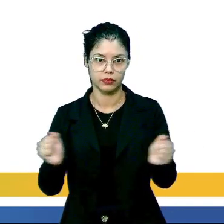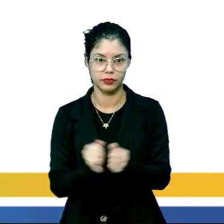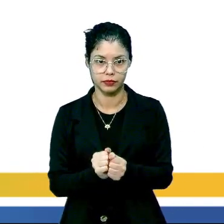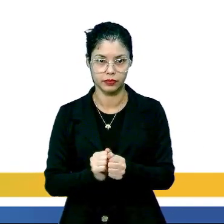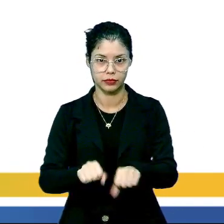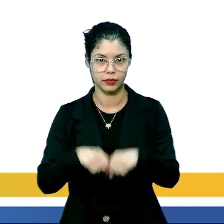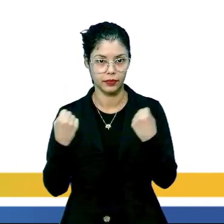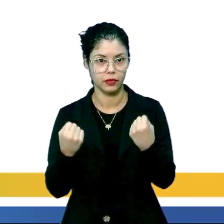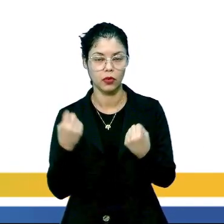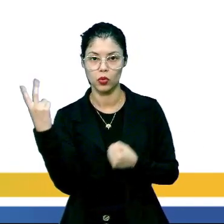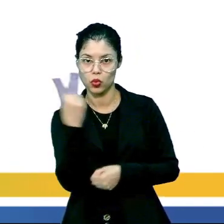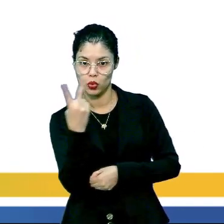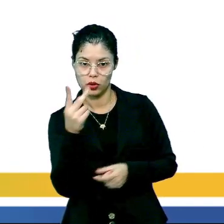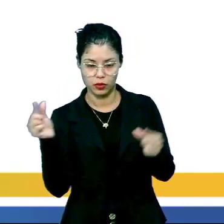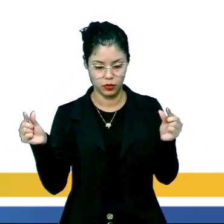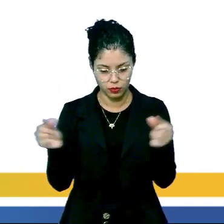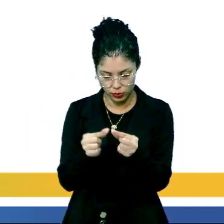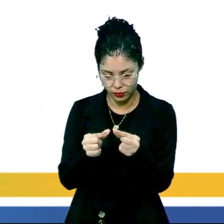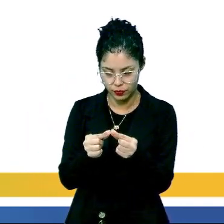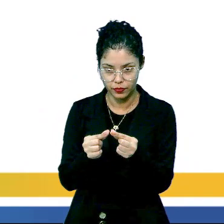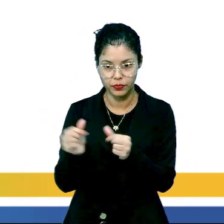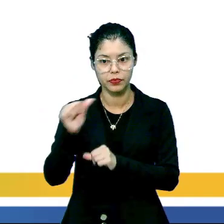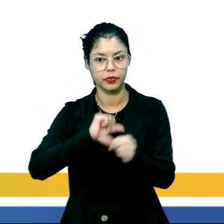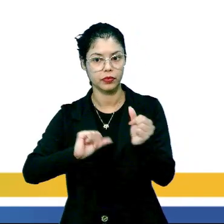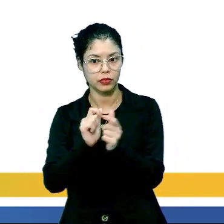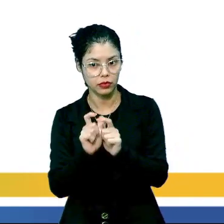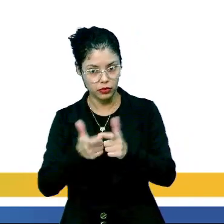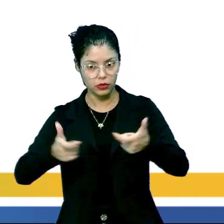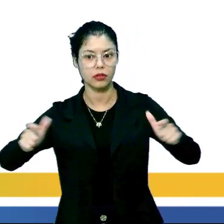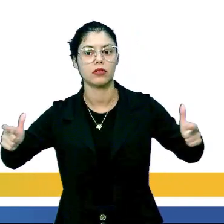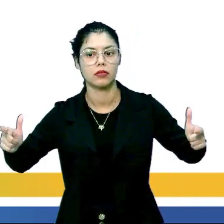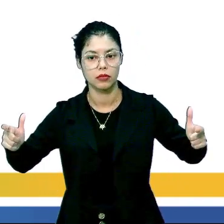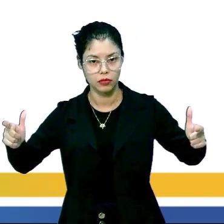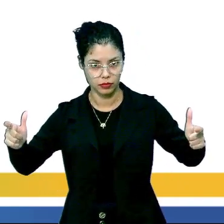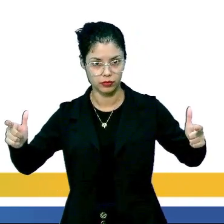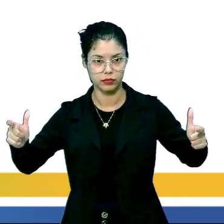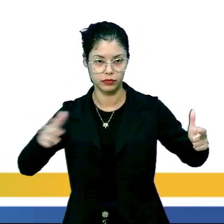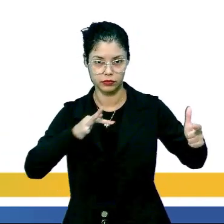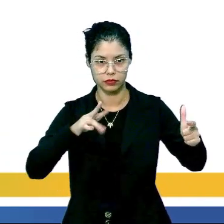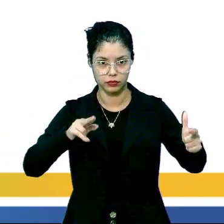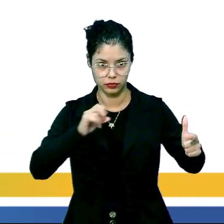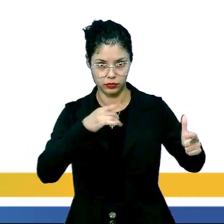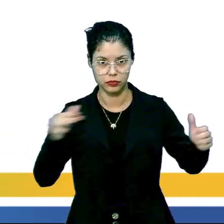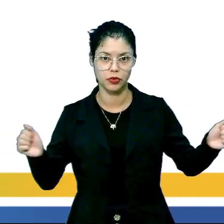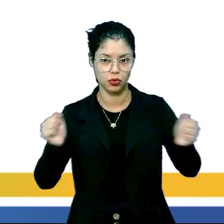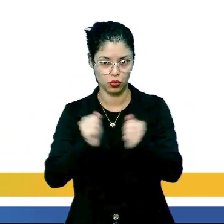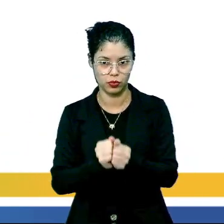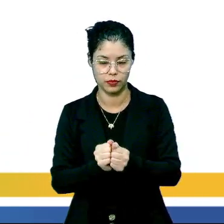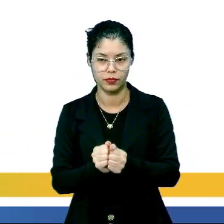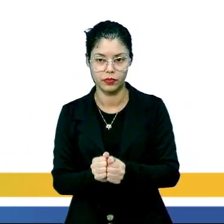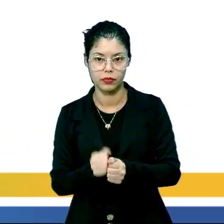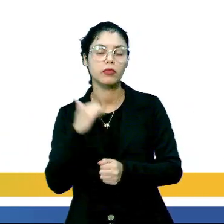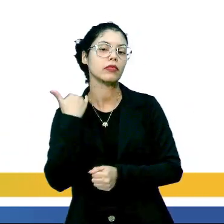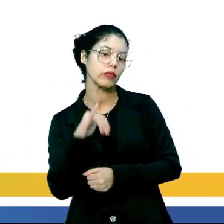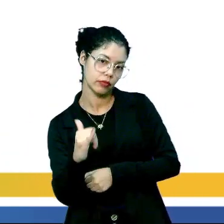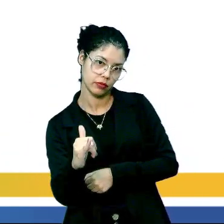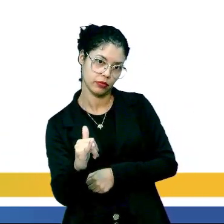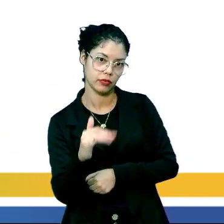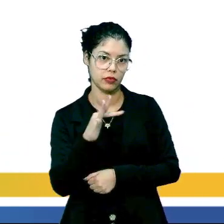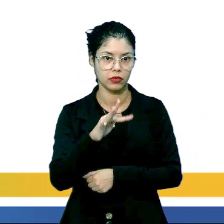quebra. Dois átomos menores se transformando em átomos maiores, fusão, junção. Quem tem mais energia?